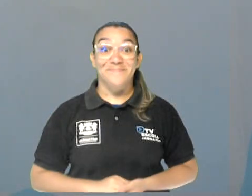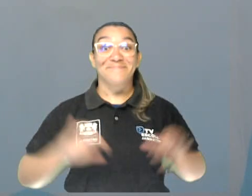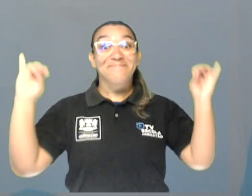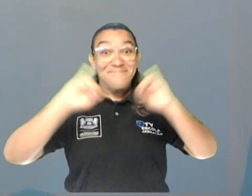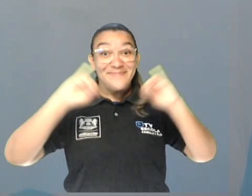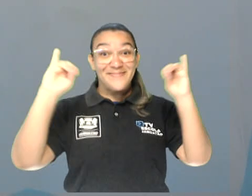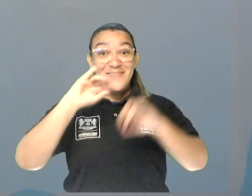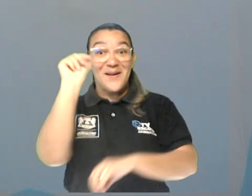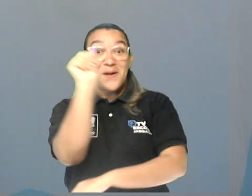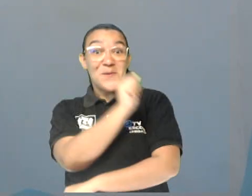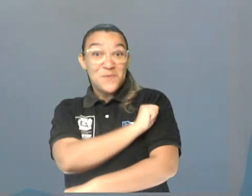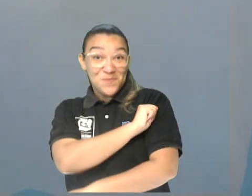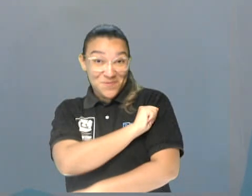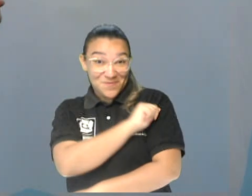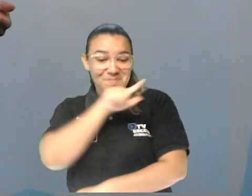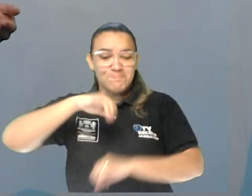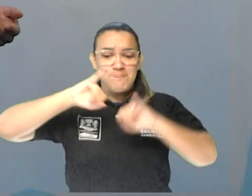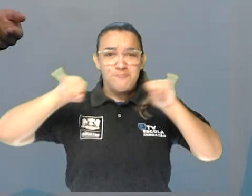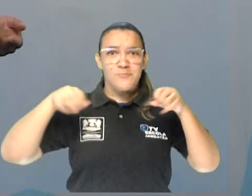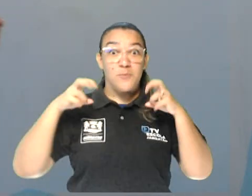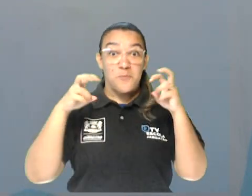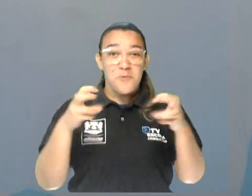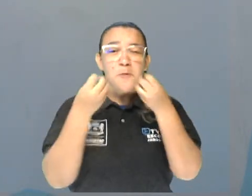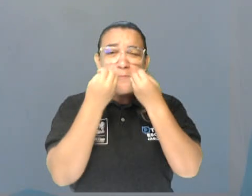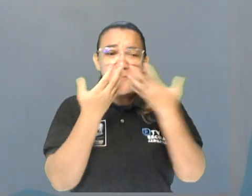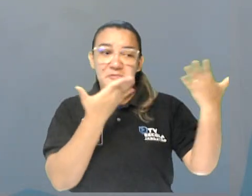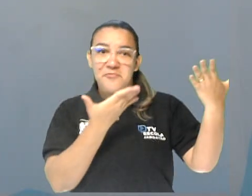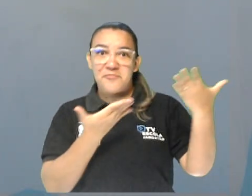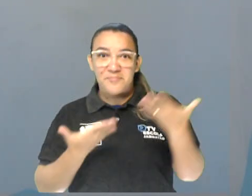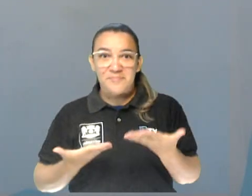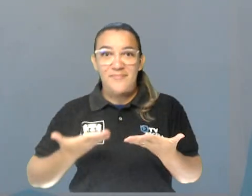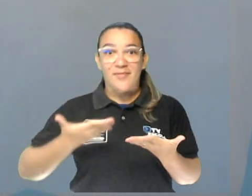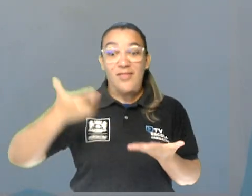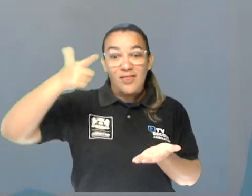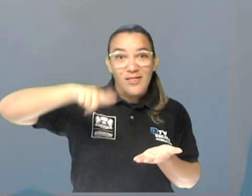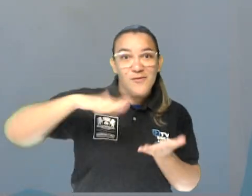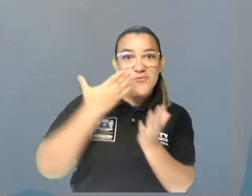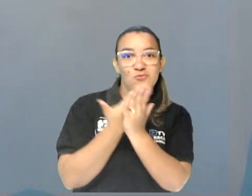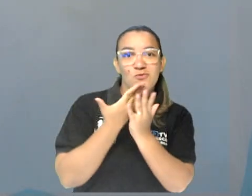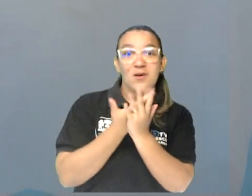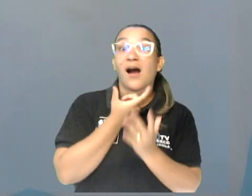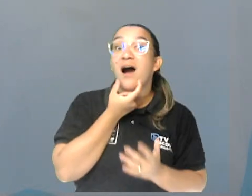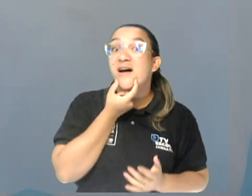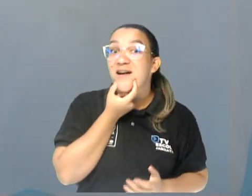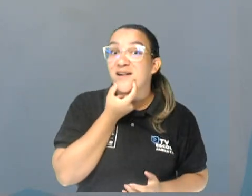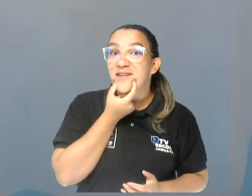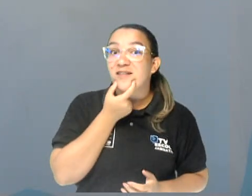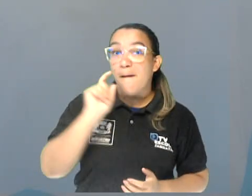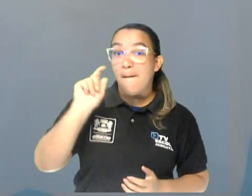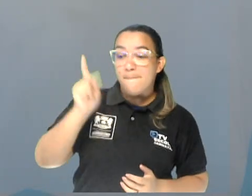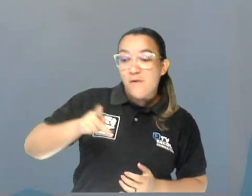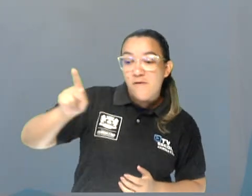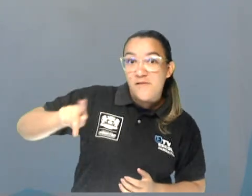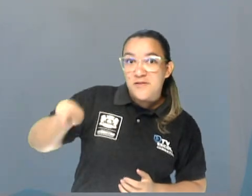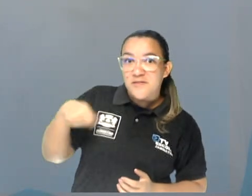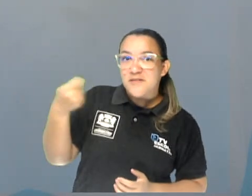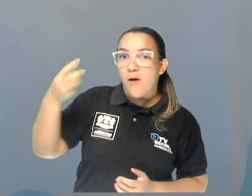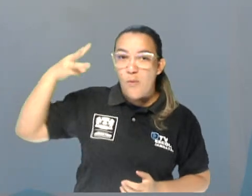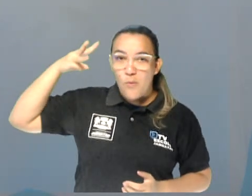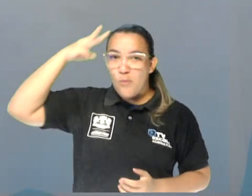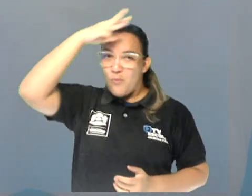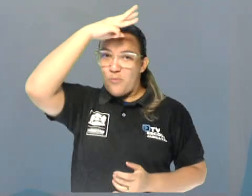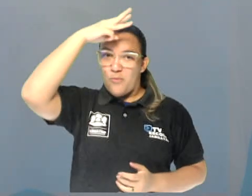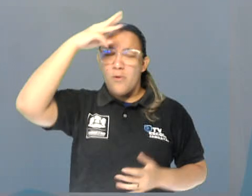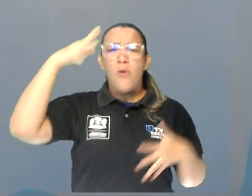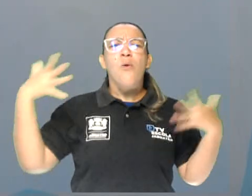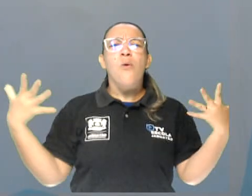Olá, aluno e aluna de Jaboatão! Sejam bem-vindos a mais uma aula de inglês comigo, Teacher Wesley. Hoje,